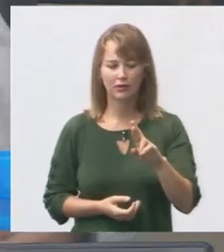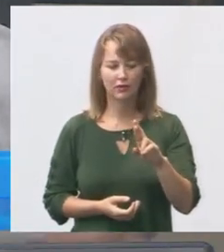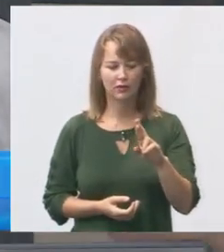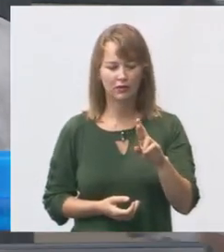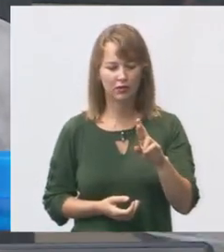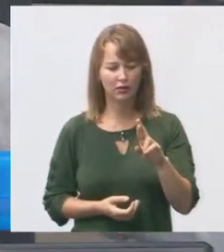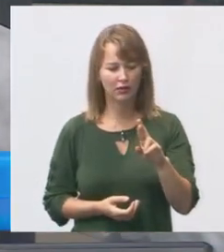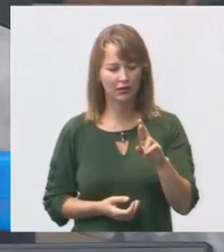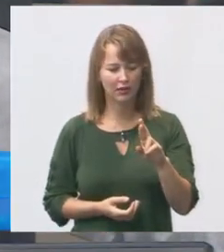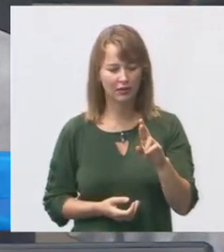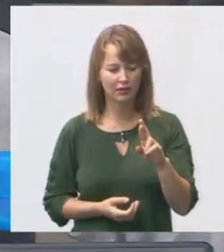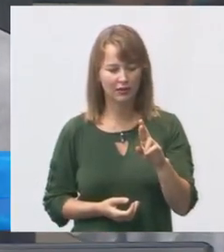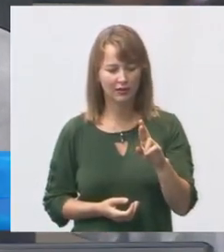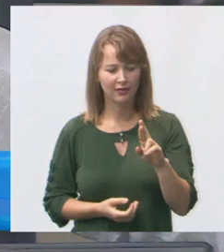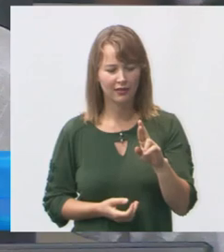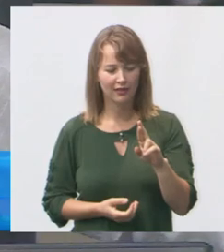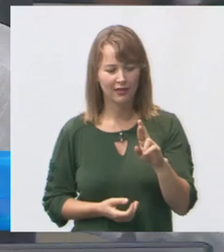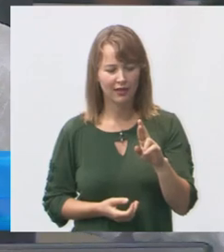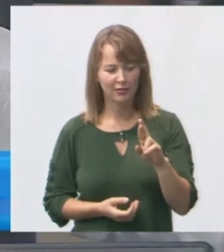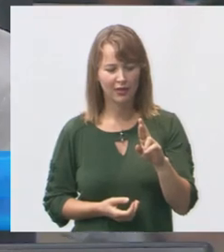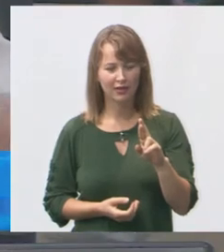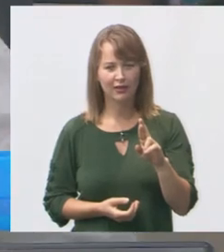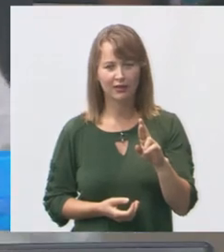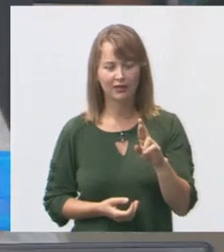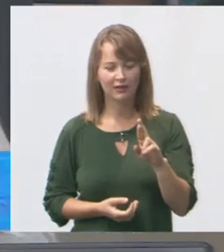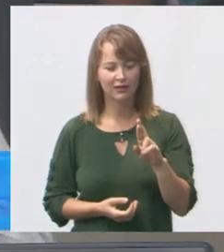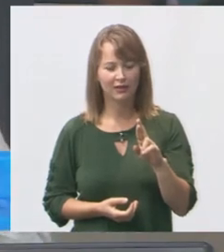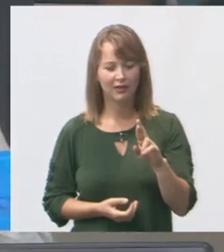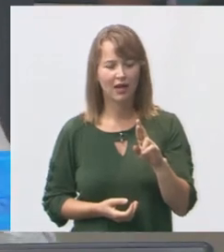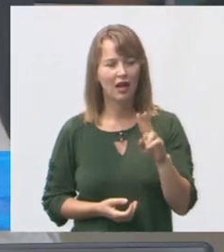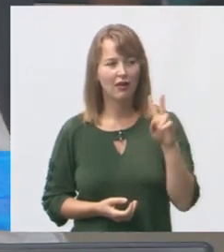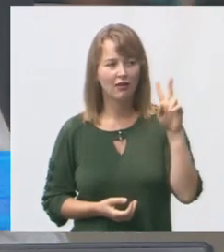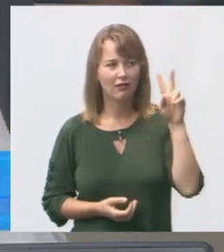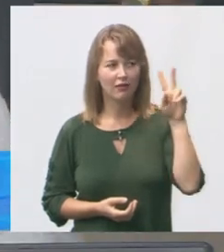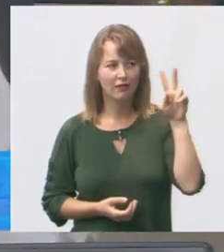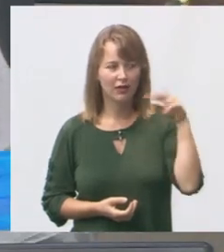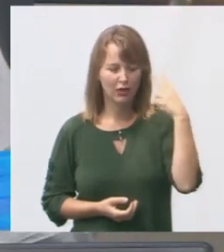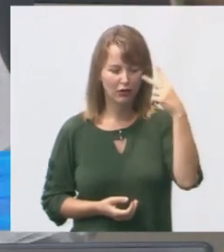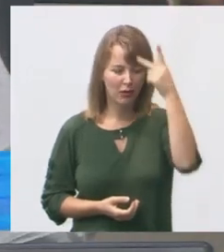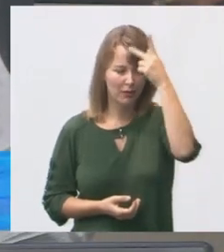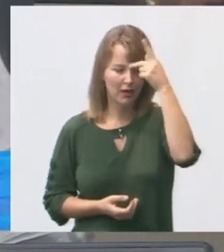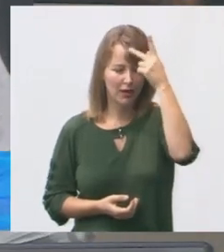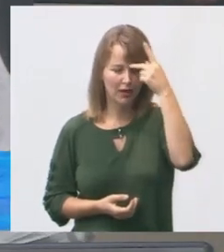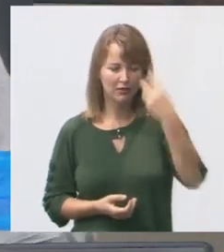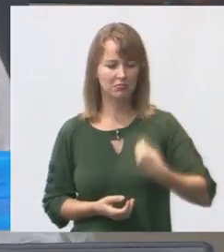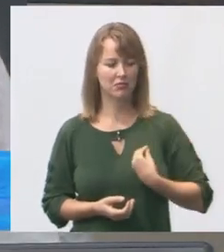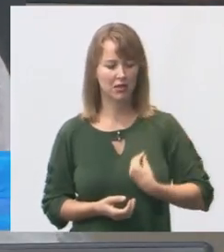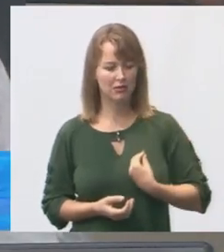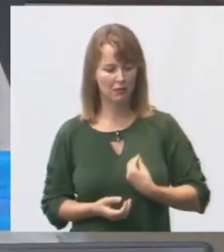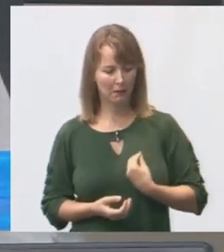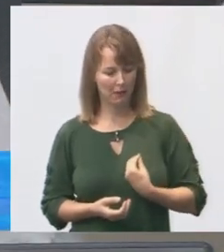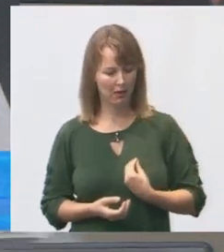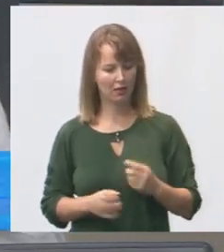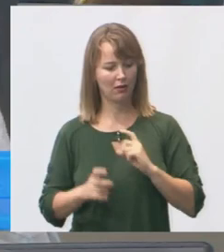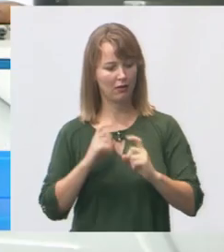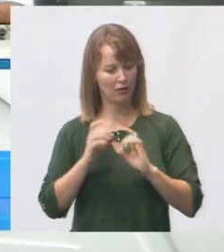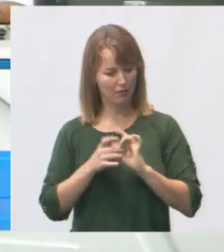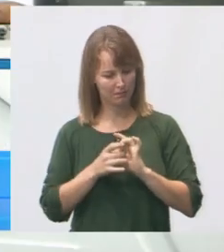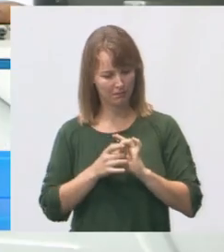Comunidade de Mário Cipresti? O vereador Parrini está no plenário, o vereador Parrini, se quiser participar da reunião, fique à vontade também. Seu presidente,